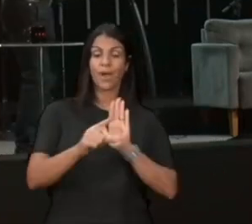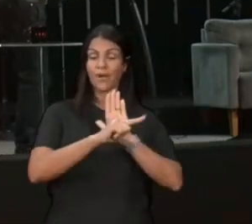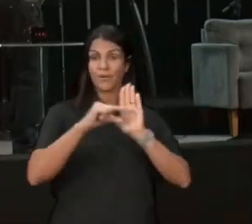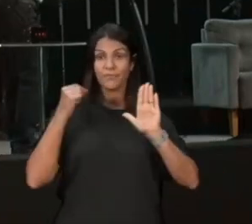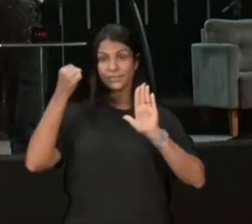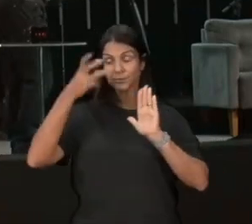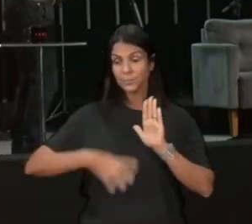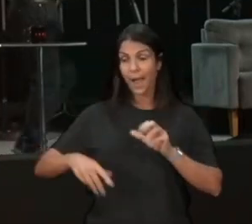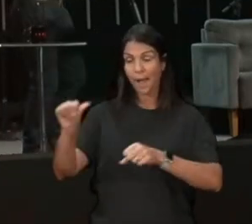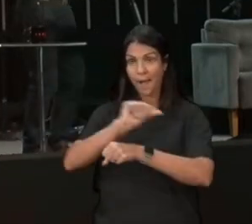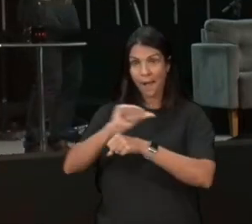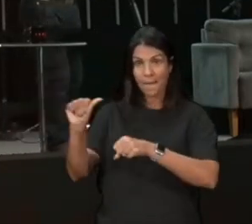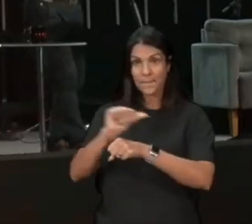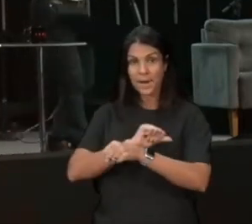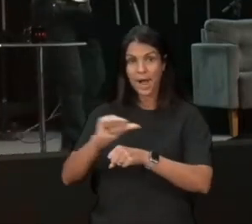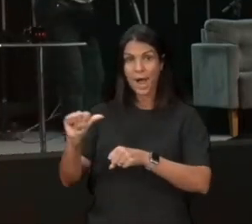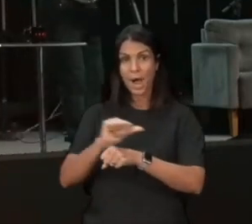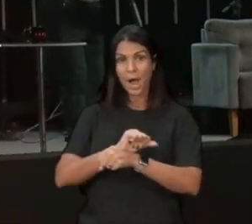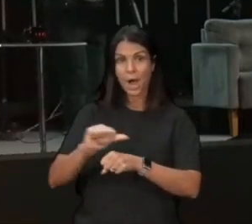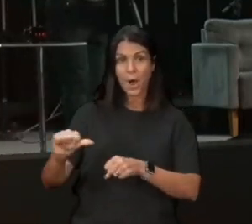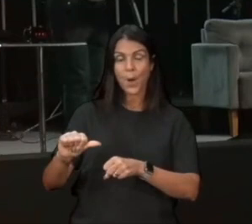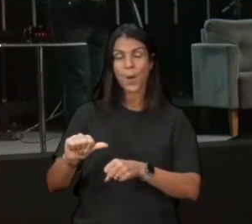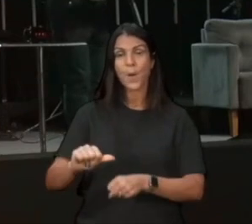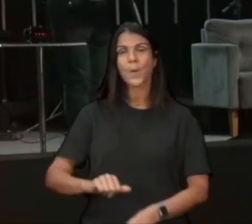cinza, pô Abraão, eu que sou pó e cinza, Abraão,